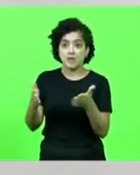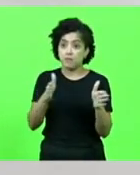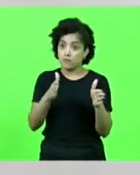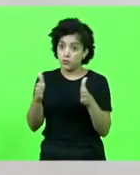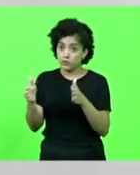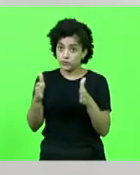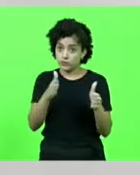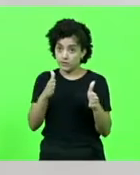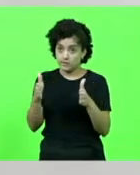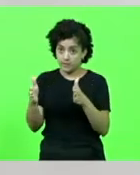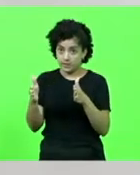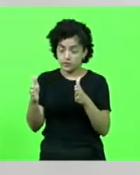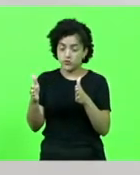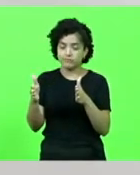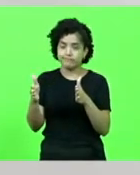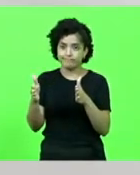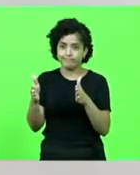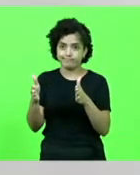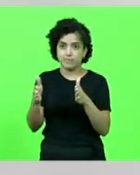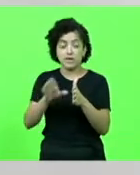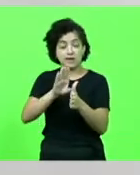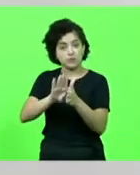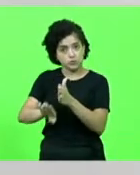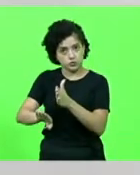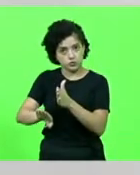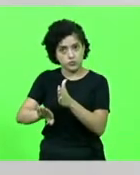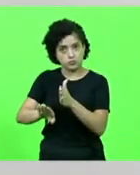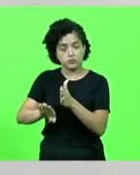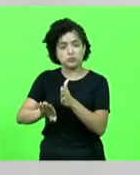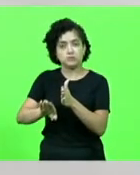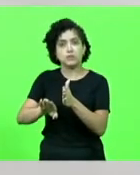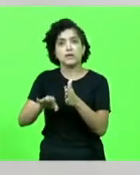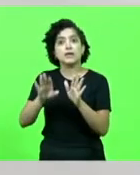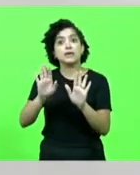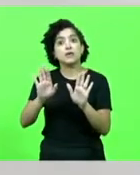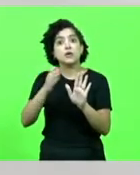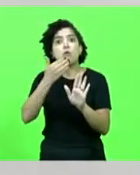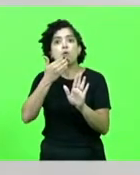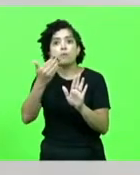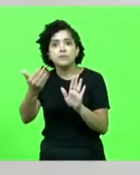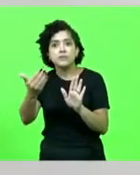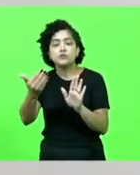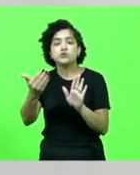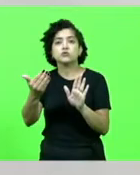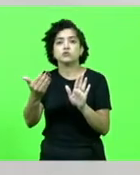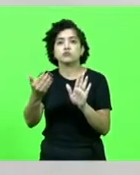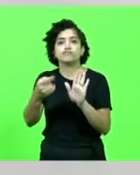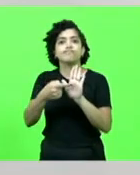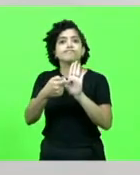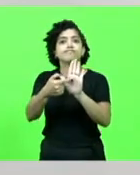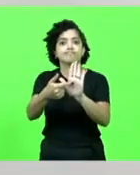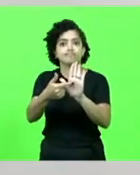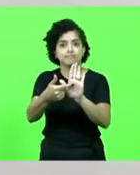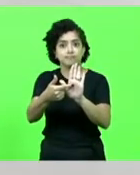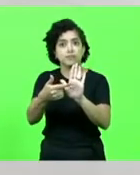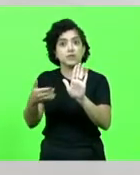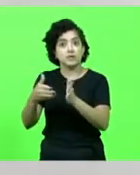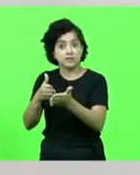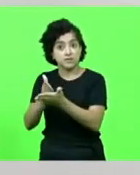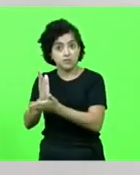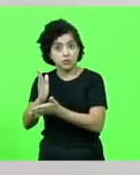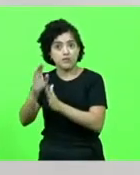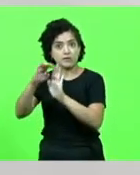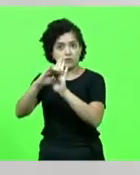provisoriamente esse desconto. E hoje estou fazendo um pedido de indicação que será aprovado na ordem do dia